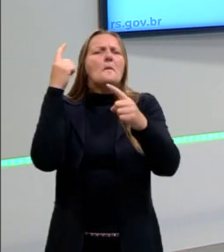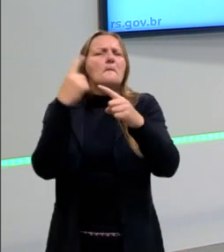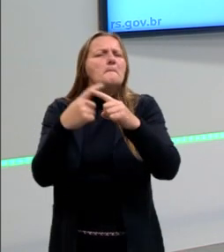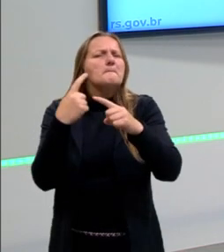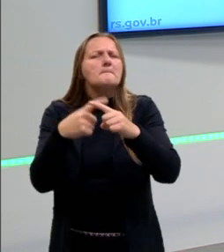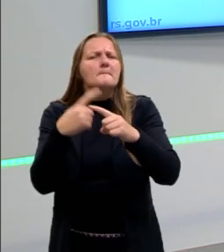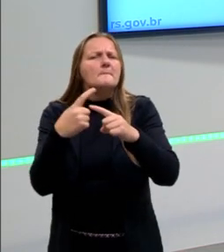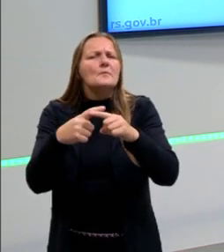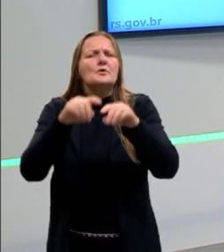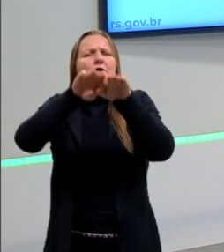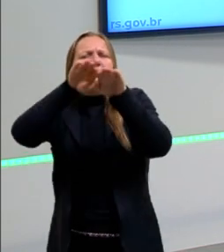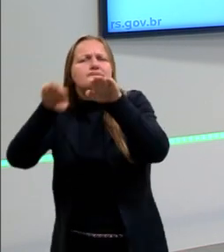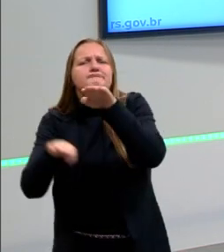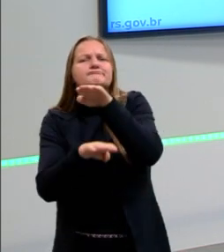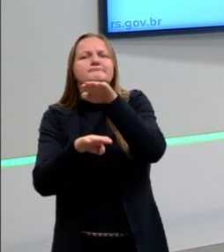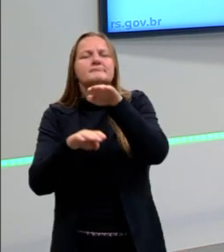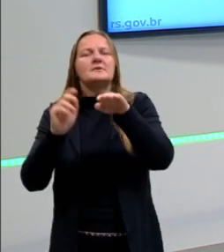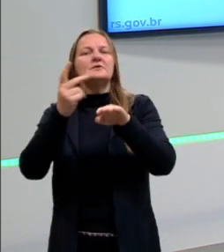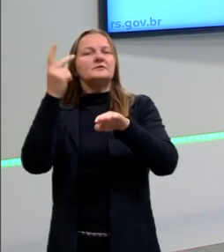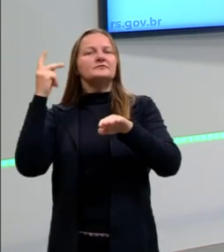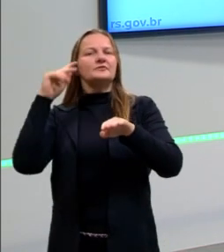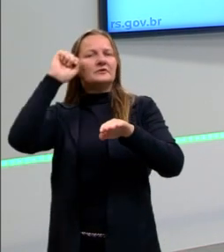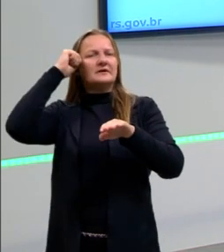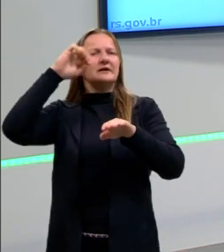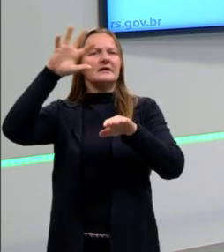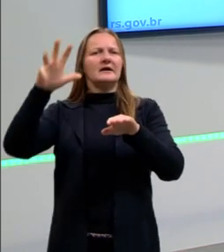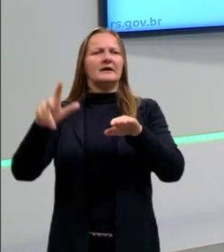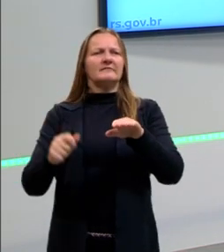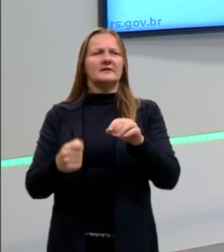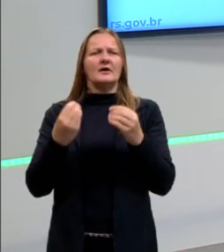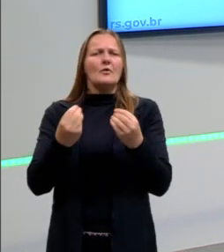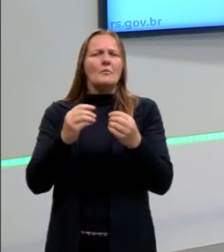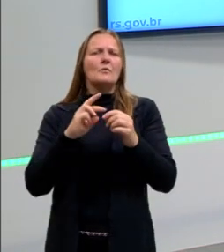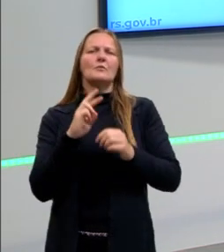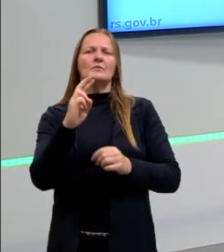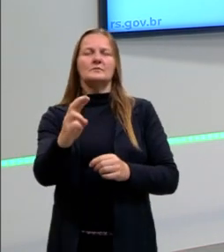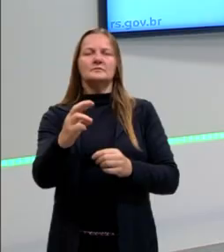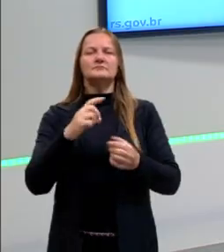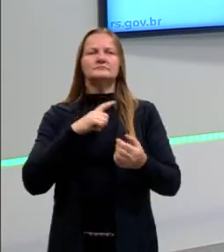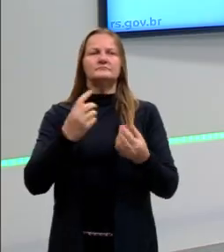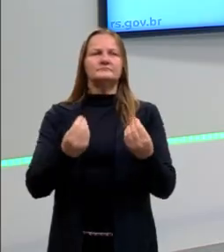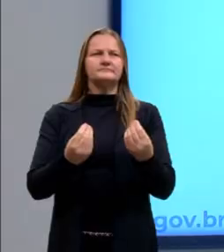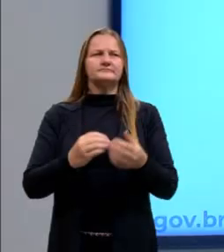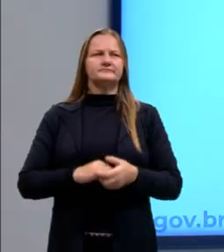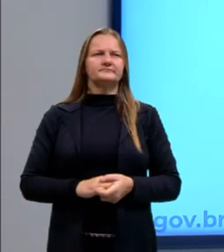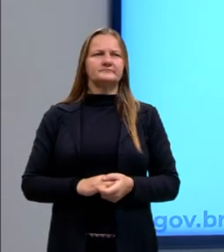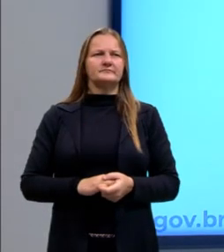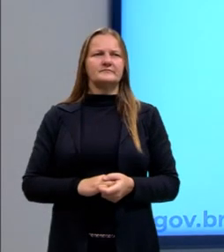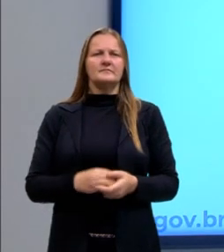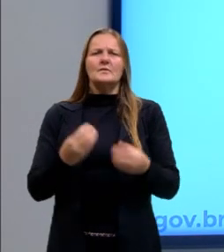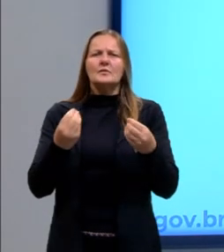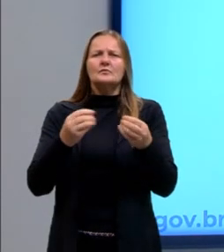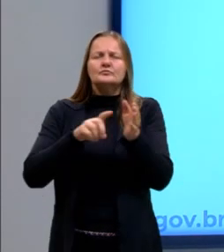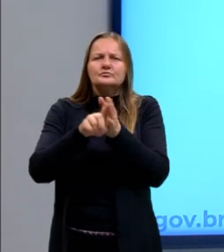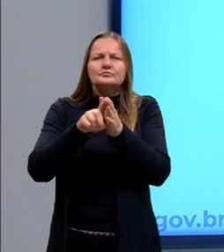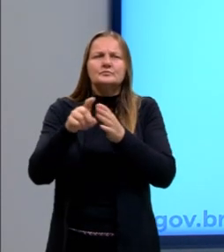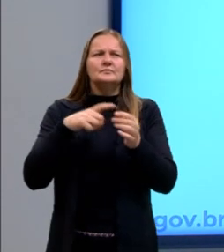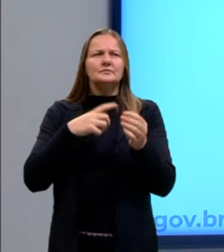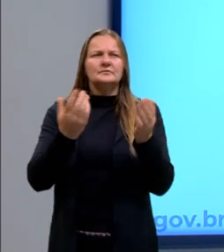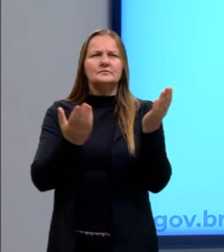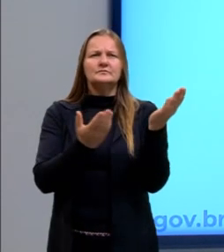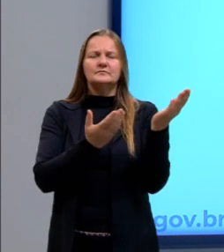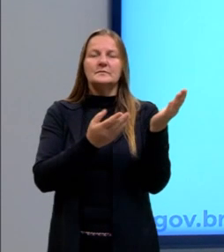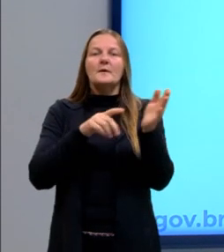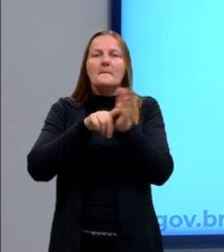subestimamos a história da África? Como é que a gente pode responder essa questão? Uma questão que tem aí é que essa